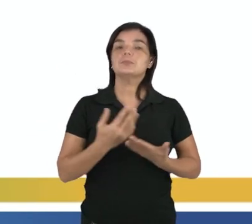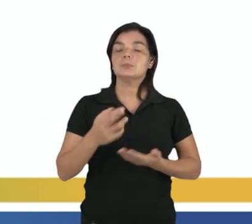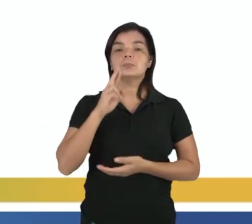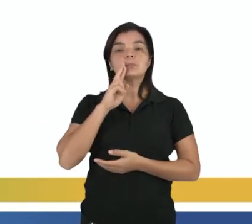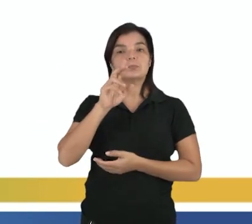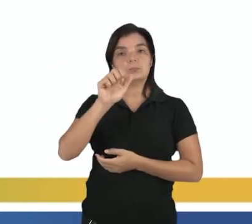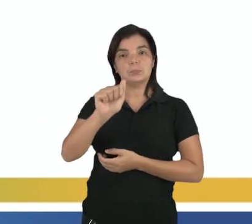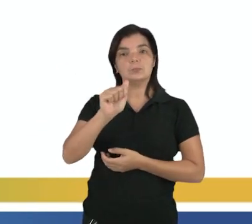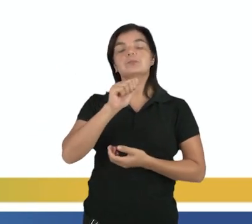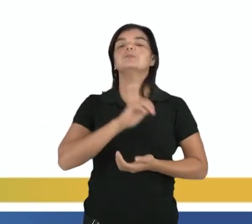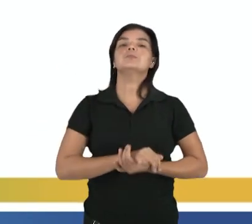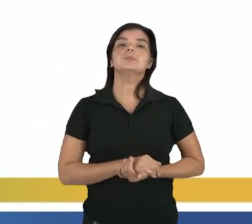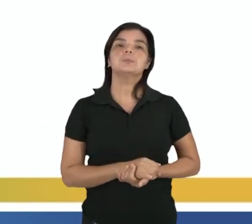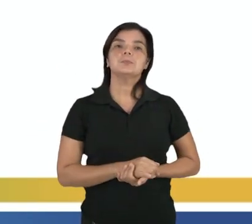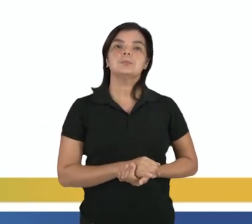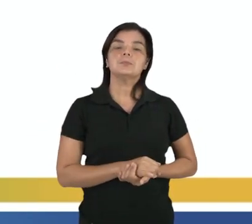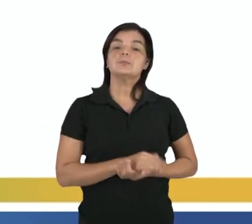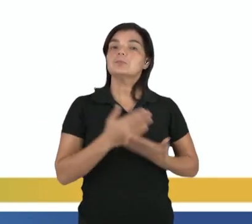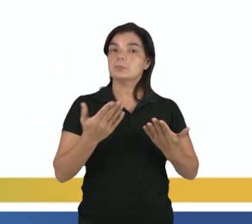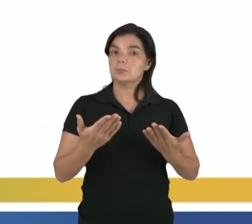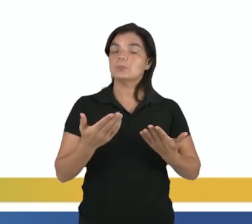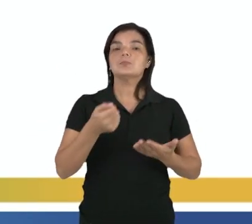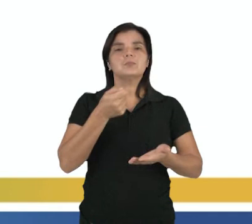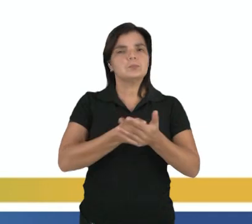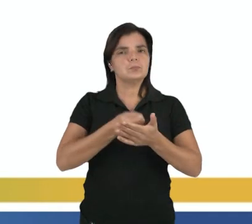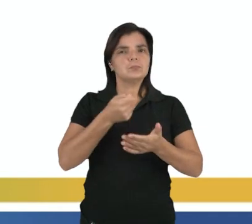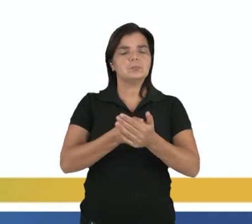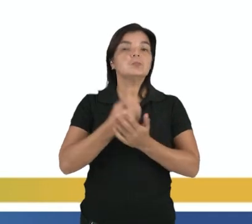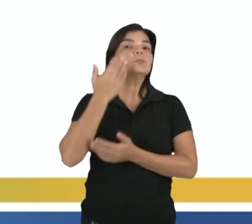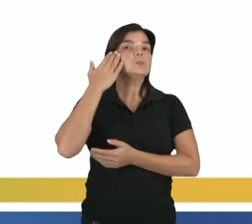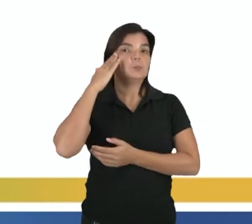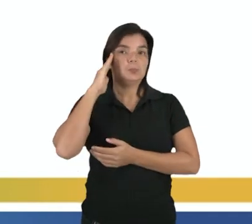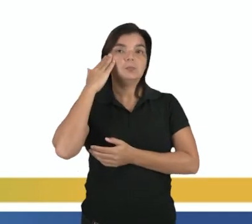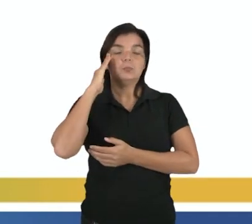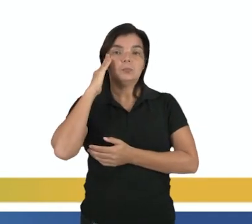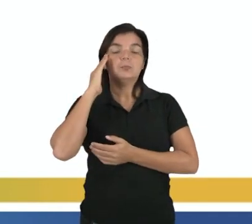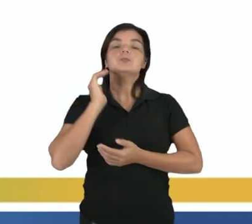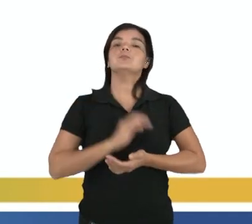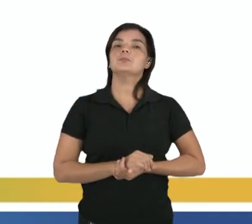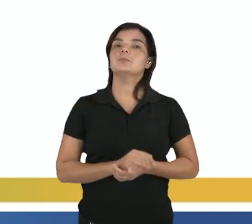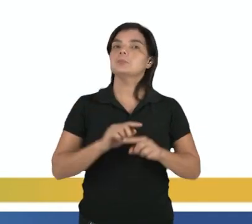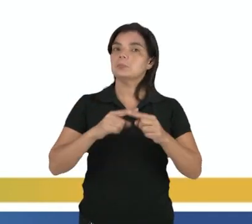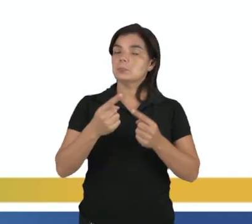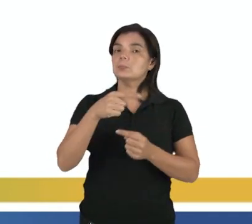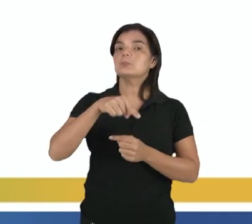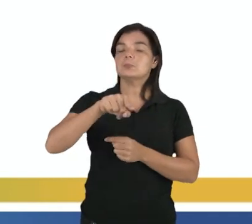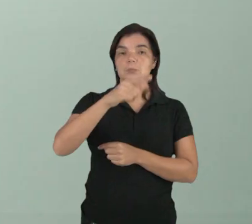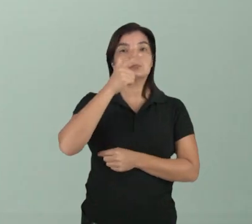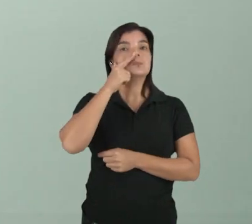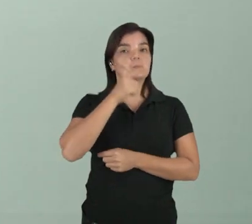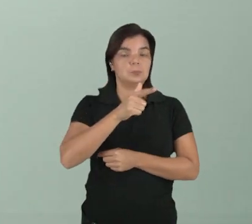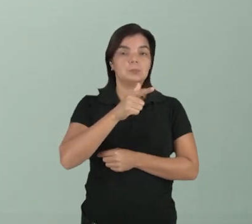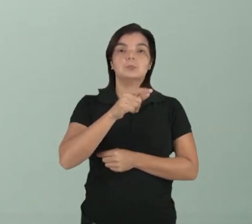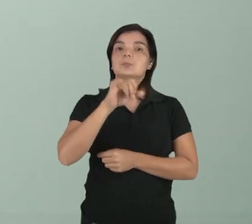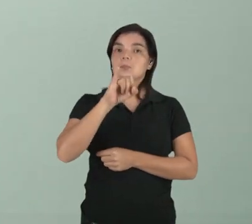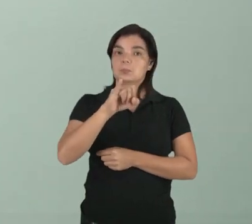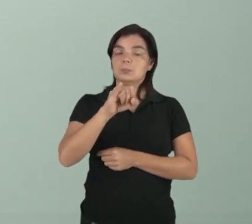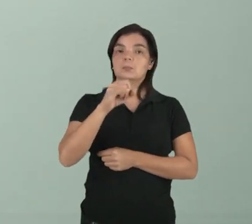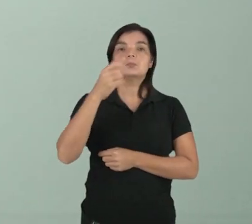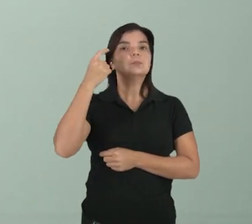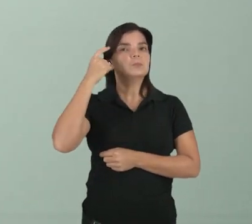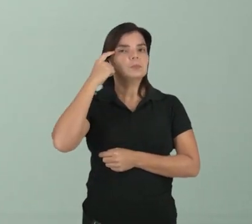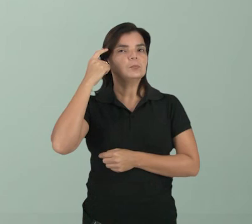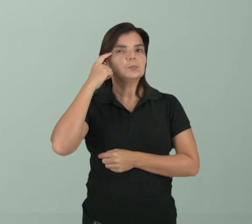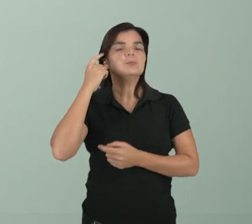letra A. É uma questão que exige muita interpretação nessa questão, mas que você conseguiria resolver se você tivesse esse